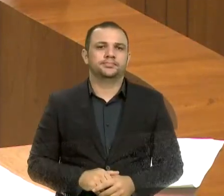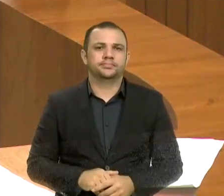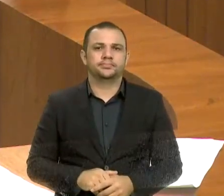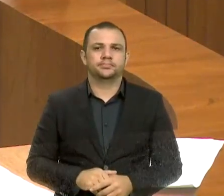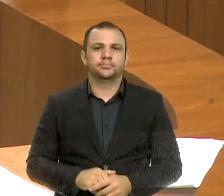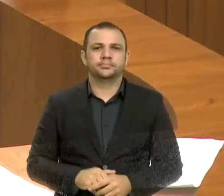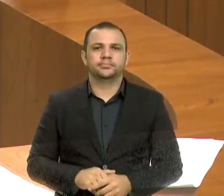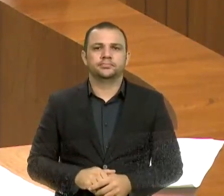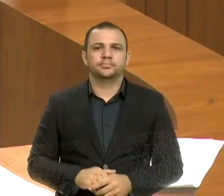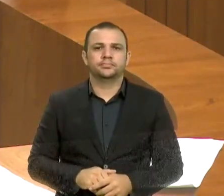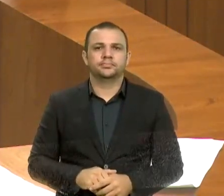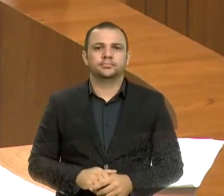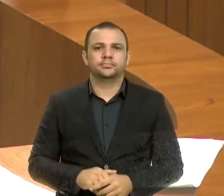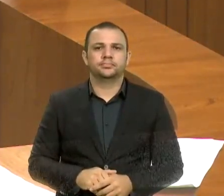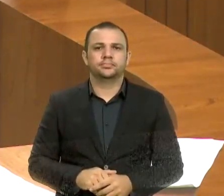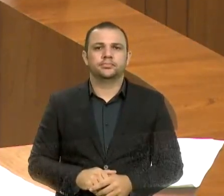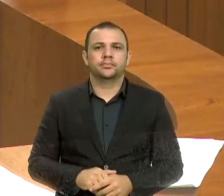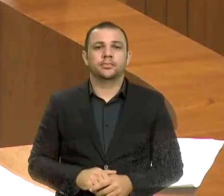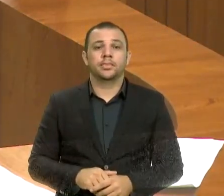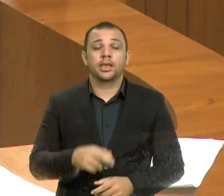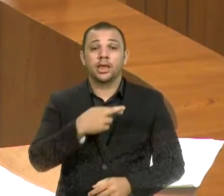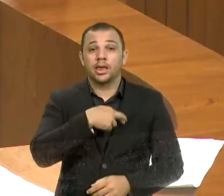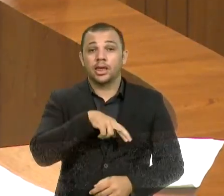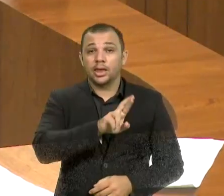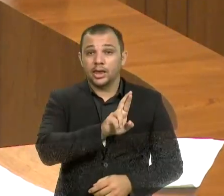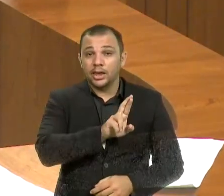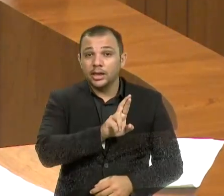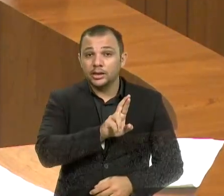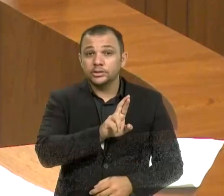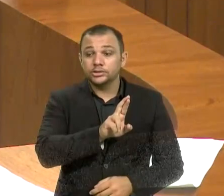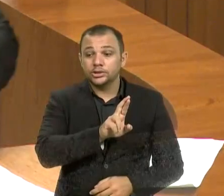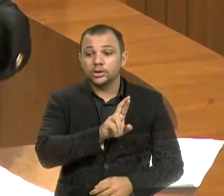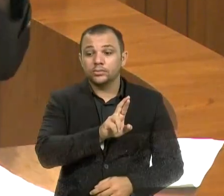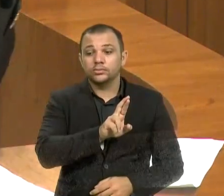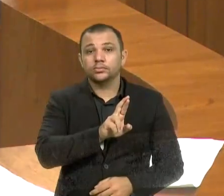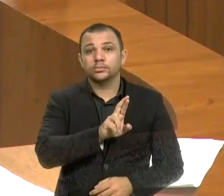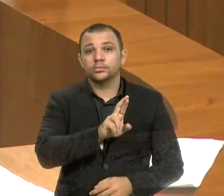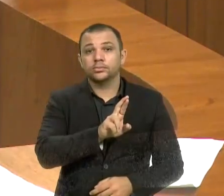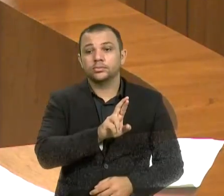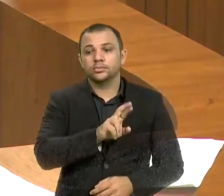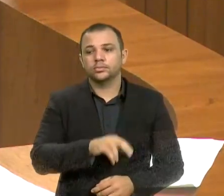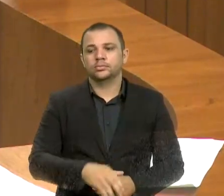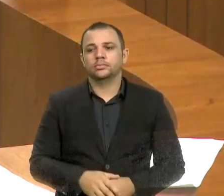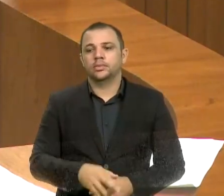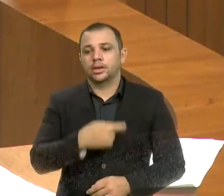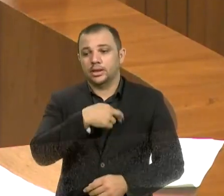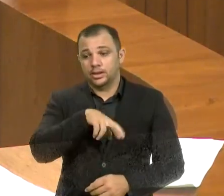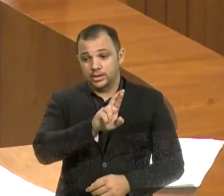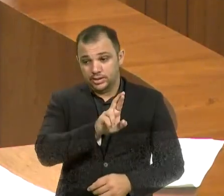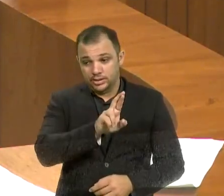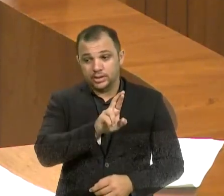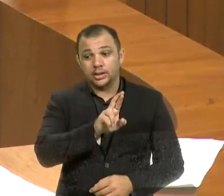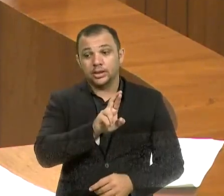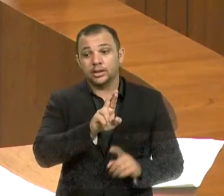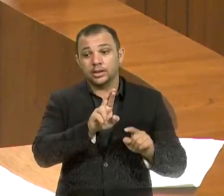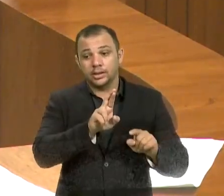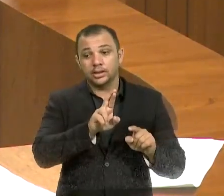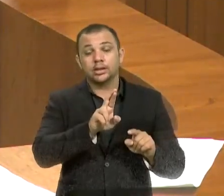uma parte intrínseca. Vou repetir, a religião é uma parte